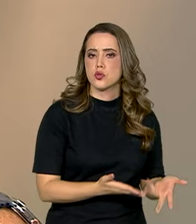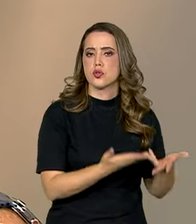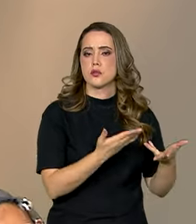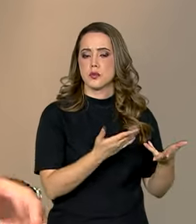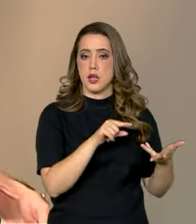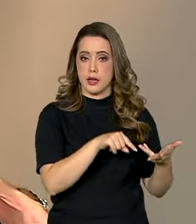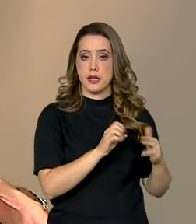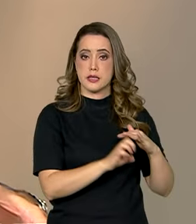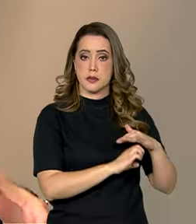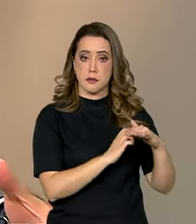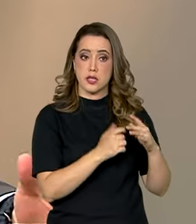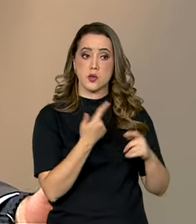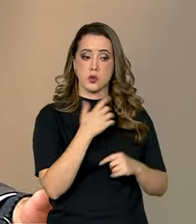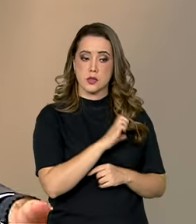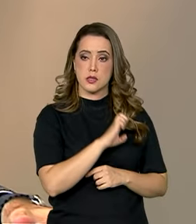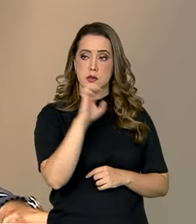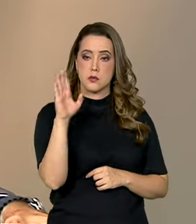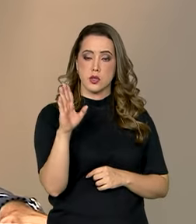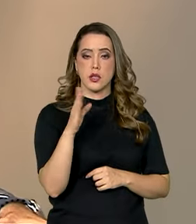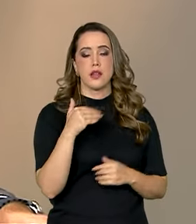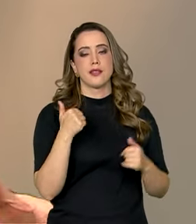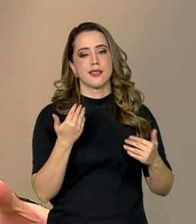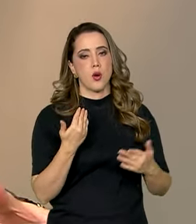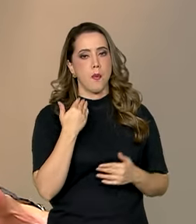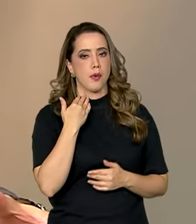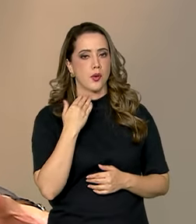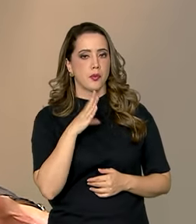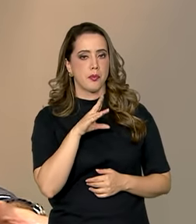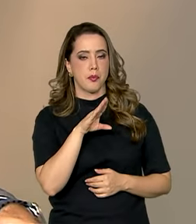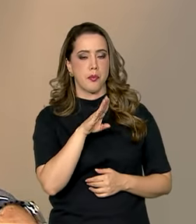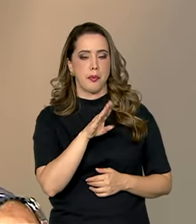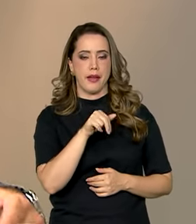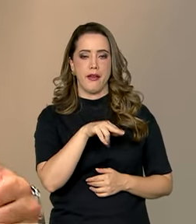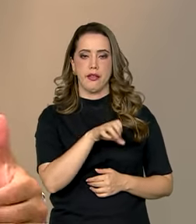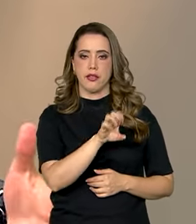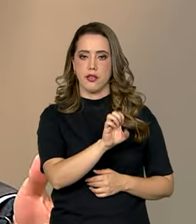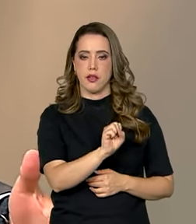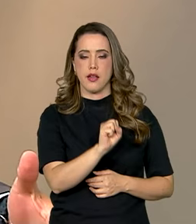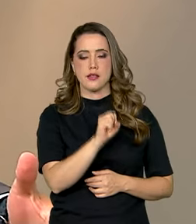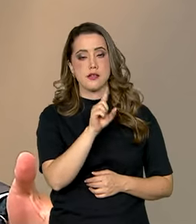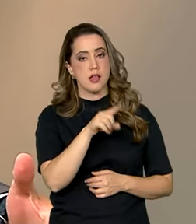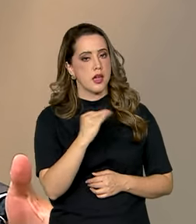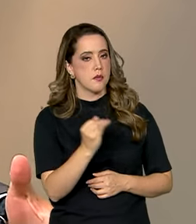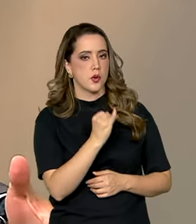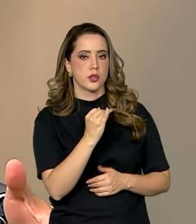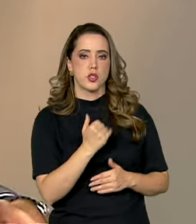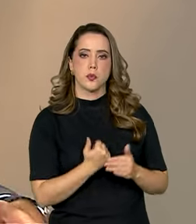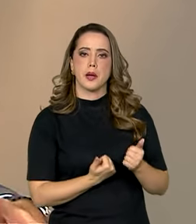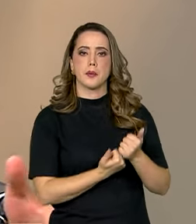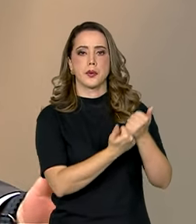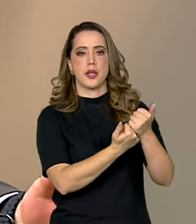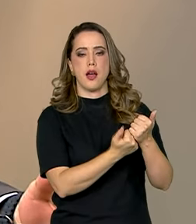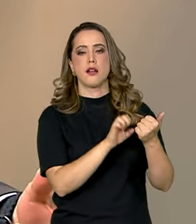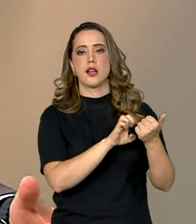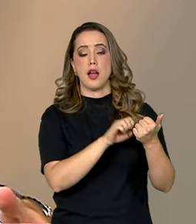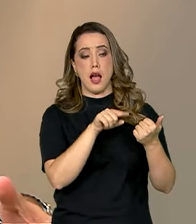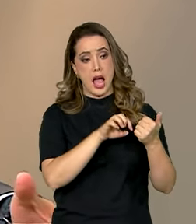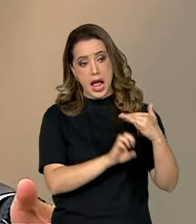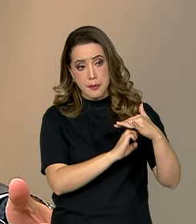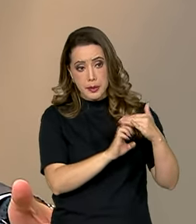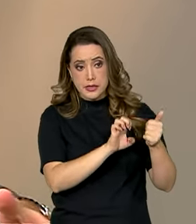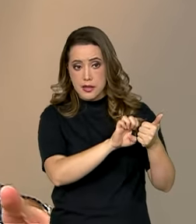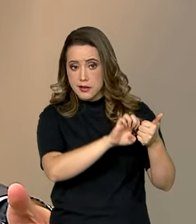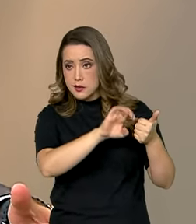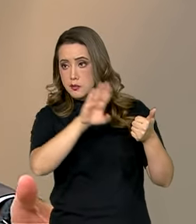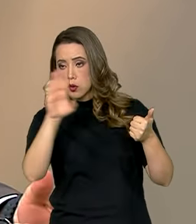exportem. E, para isso, o BNDES é um braço fundamental para apoiar a exportação. Nós precisamos estimular cada vez mais a exportação. Em 2010, o